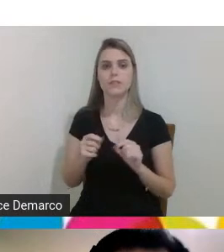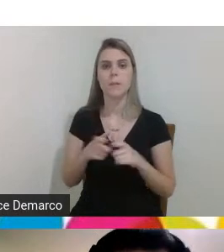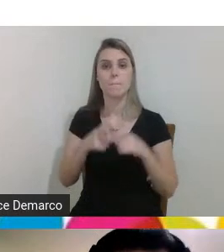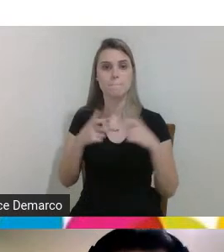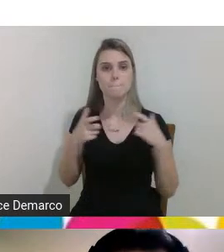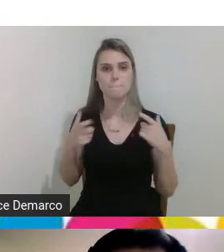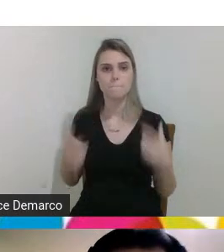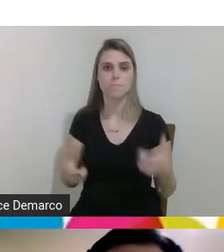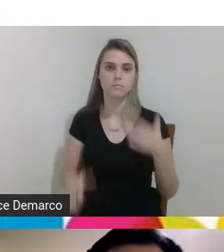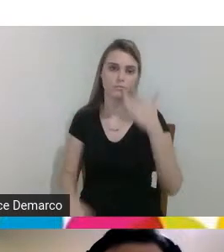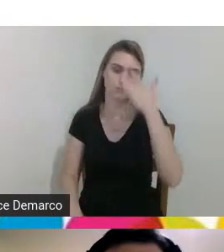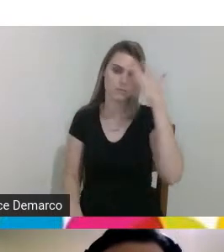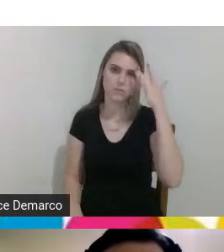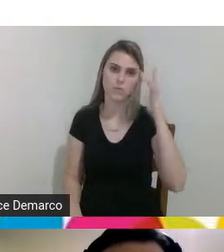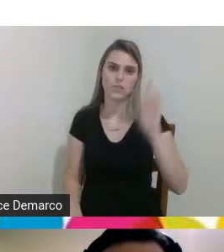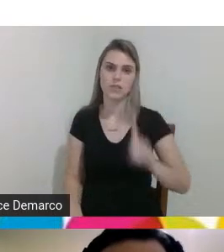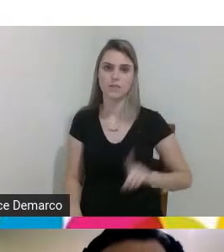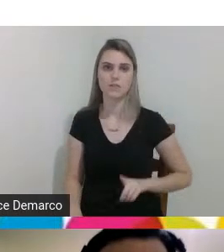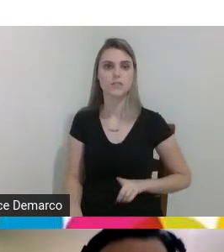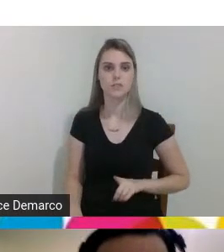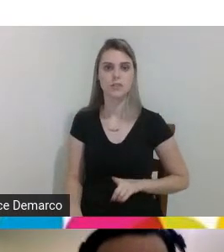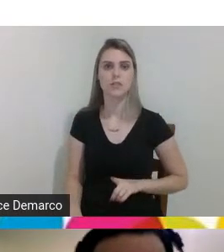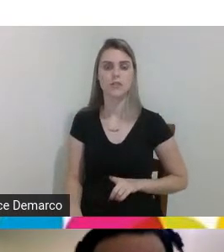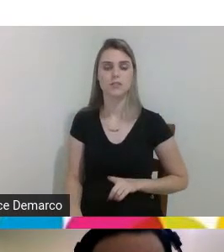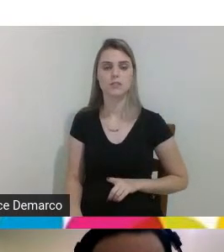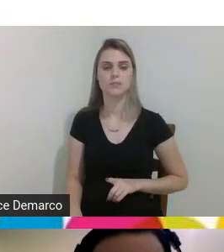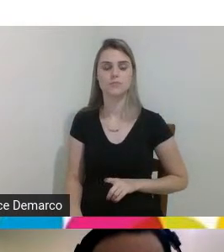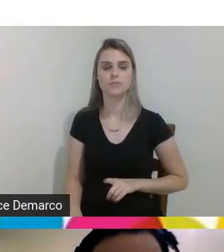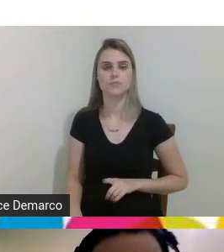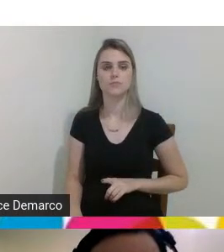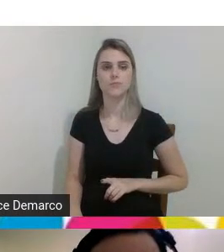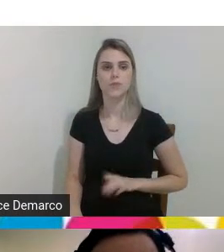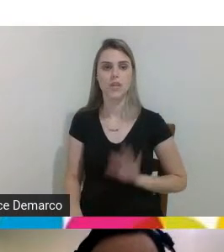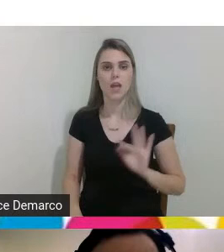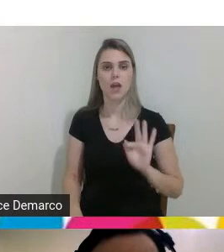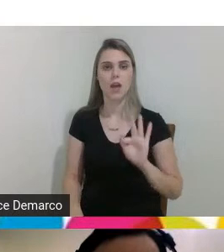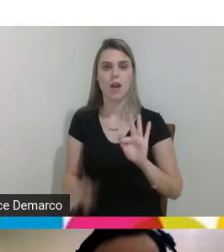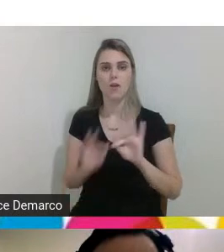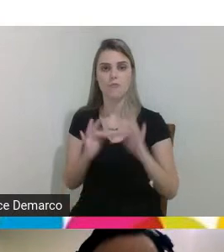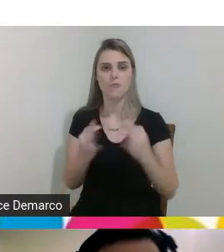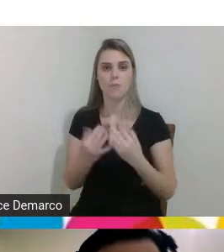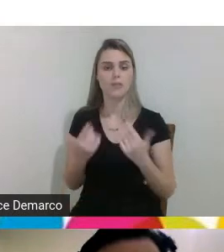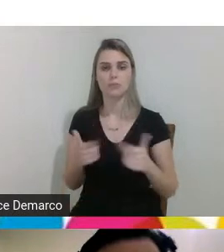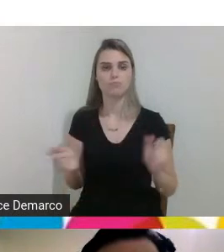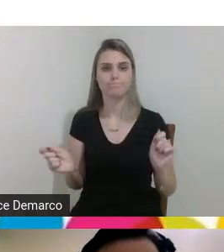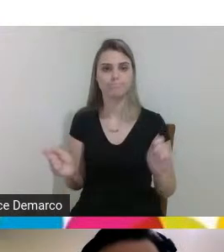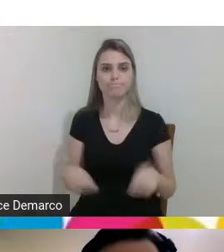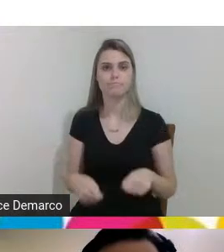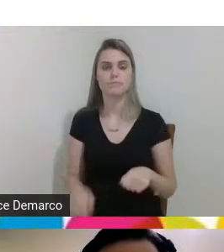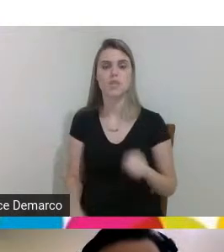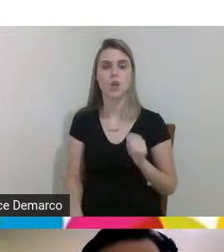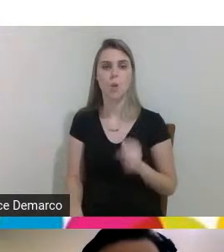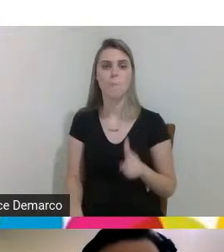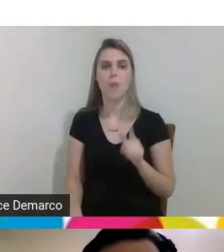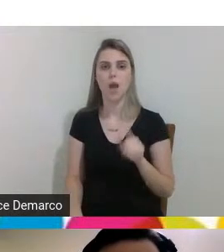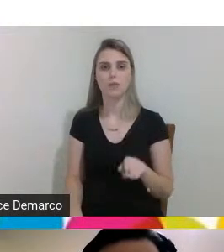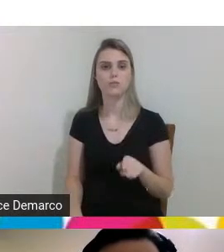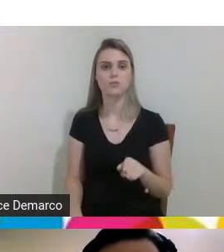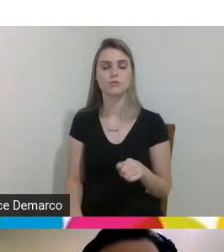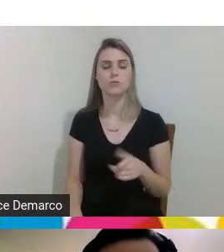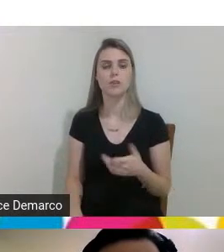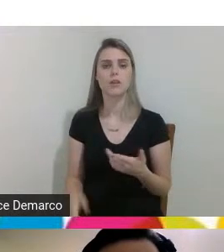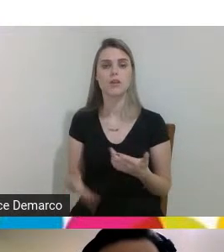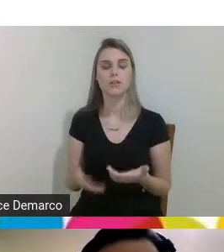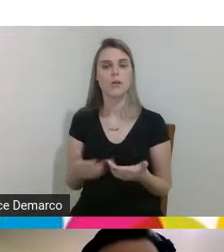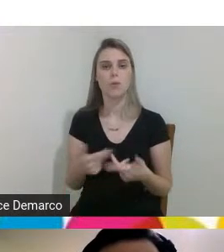as pessoas com deficiência e seus familiares não tem condições de adquirir isso né alguns produtos são